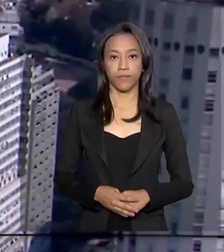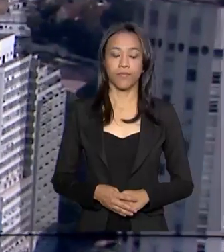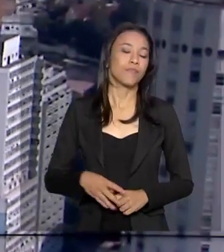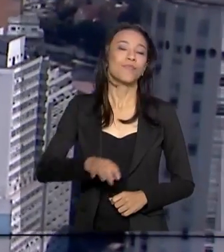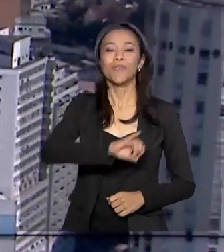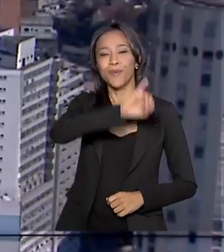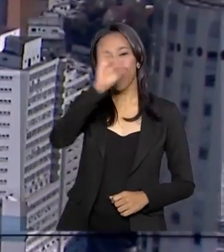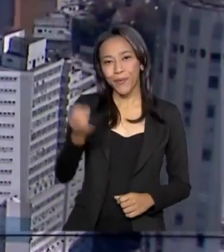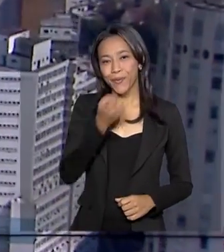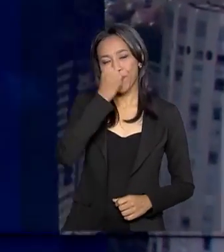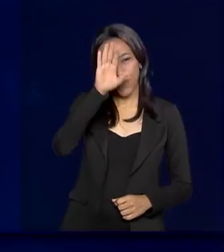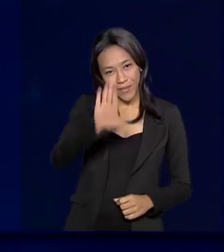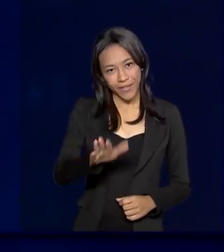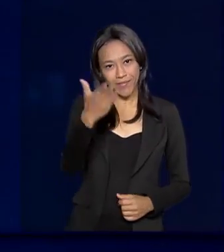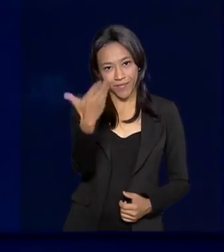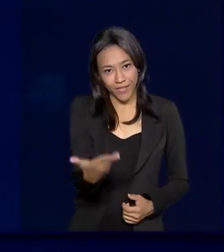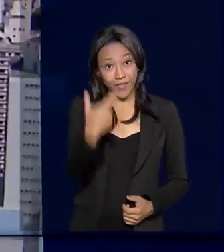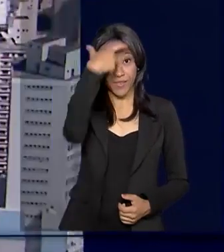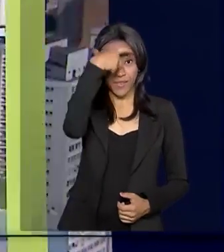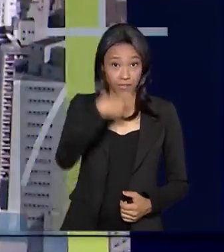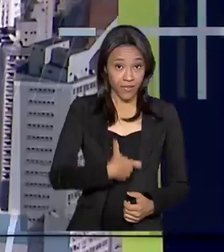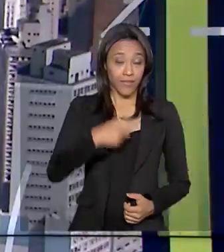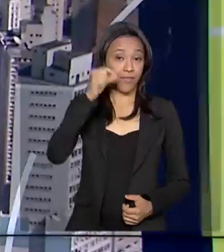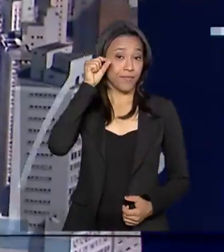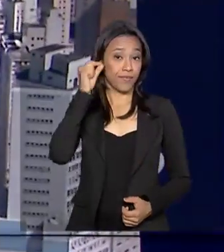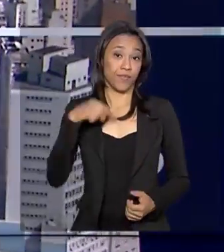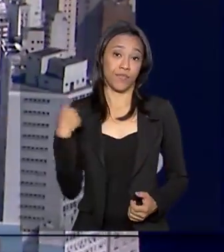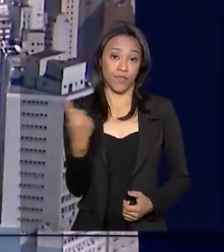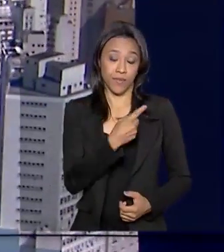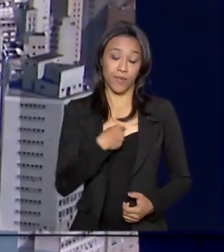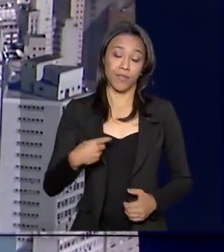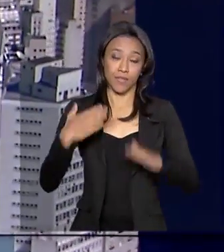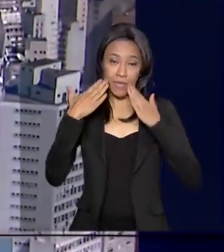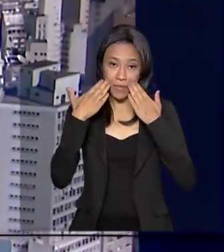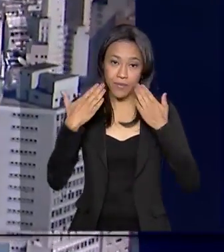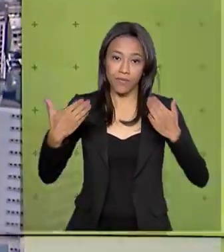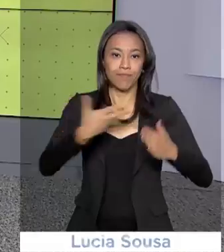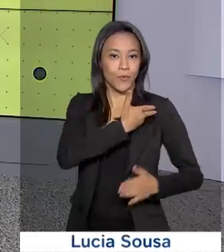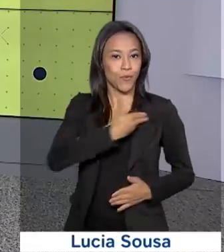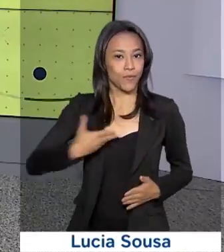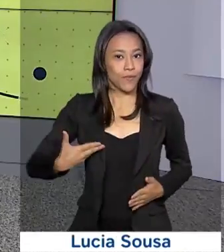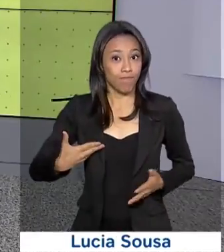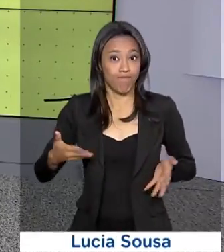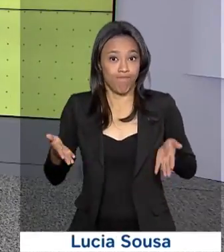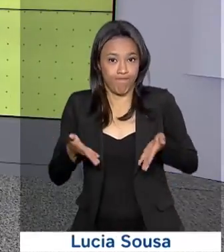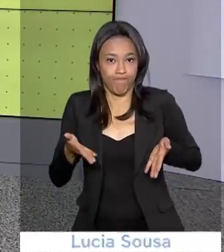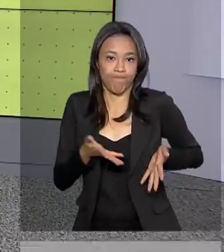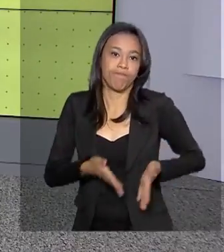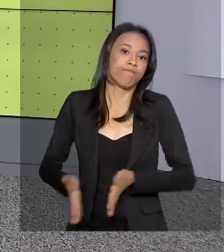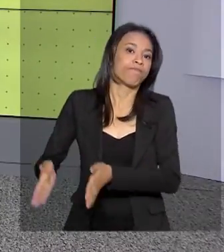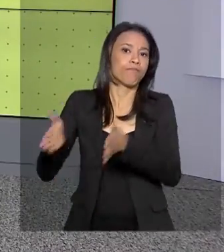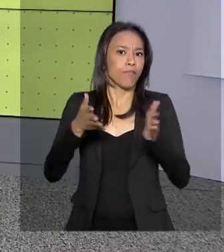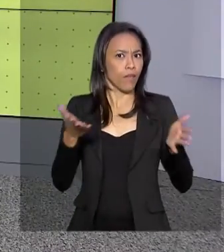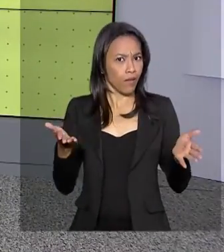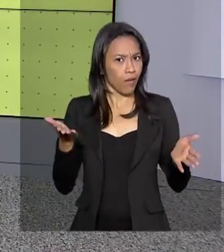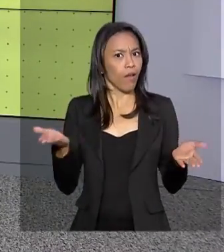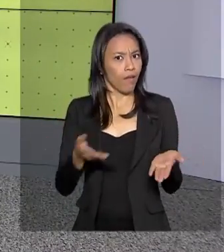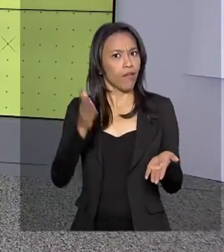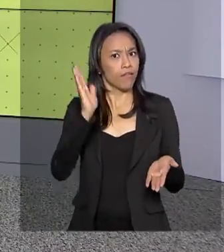Olá, boa tarde para você. Eu sou Roberto Camargo e estamos no ar com o Governo Agora. Agora é lei.